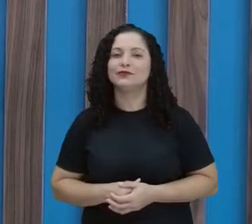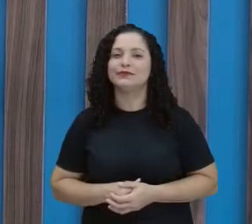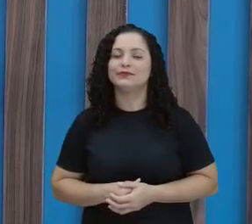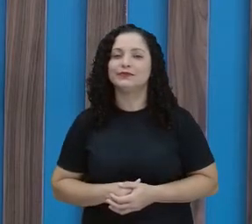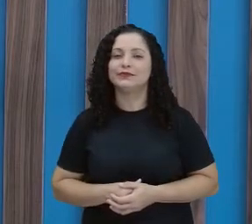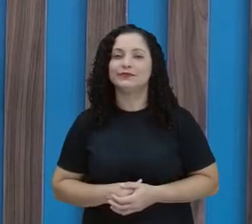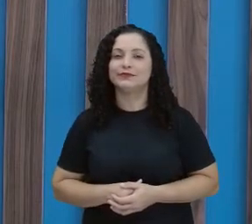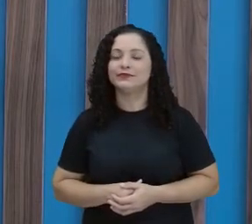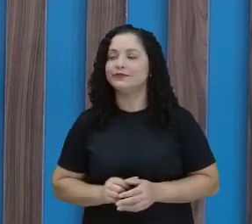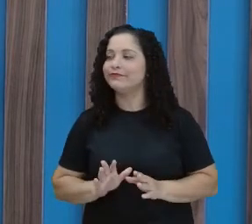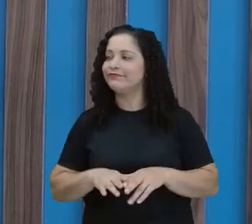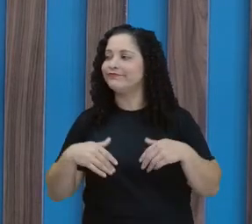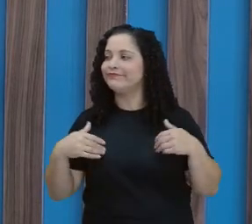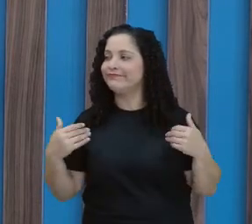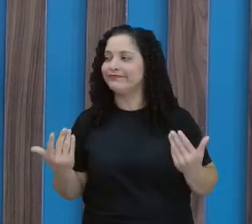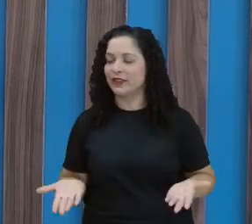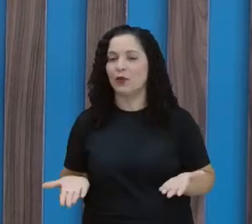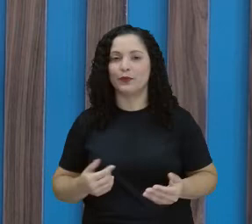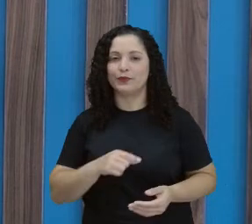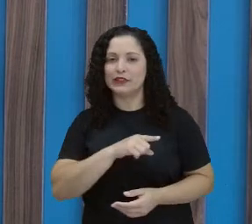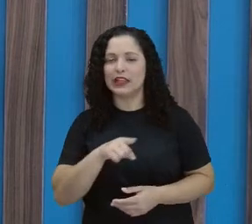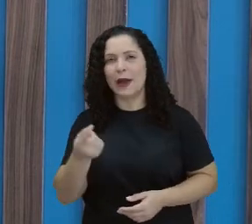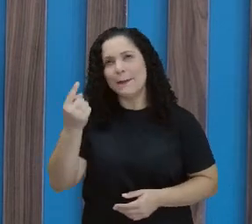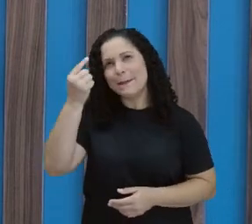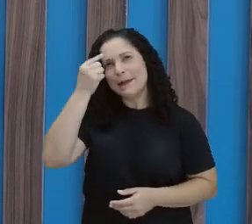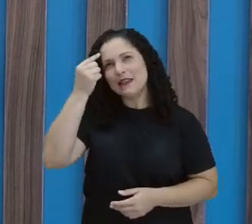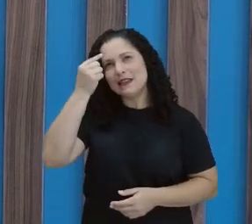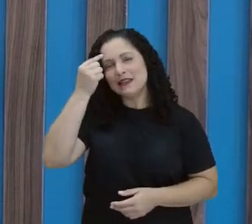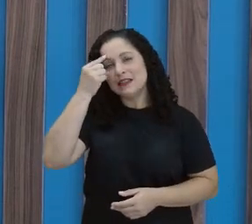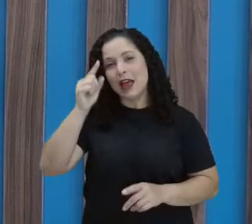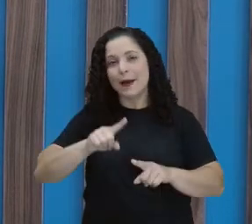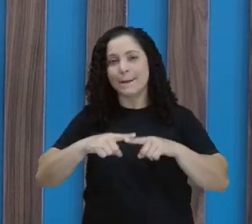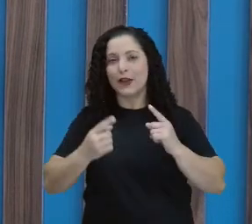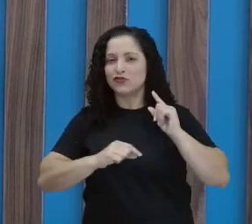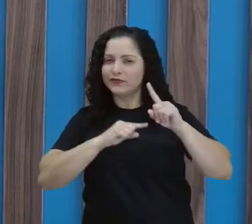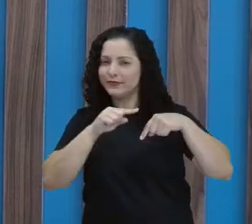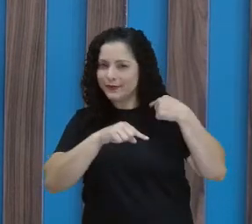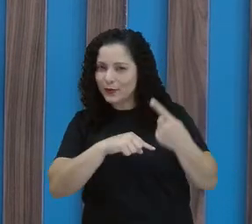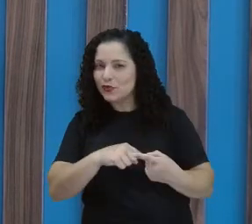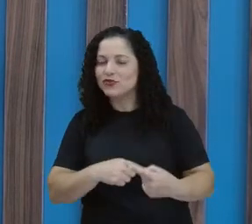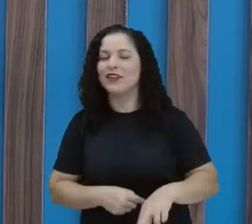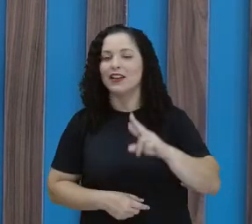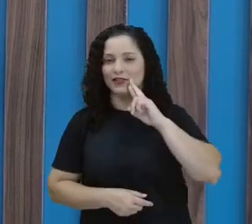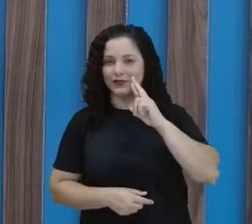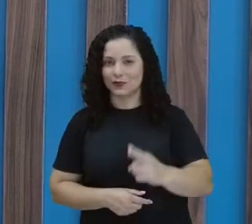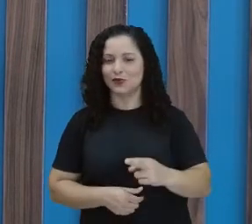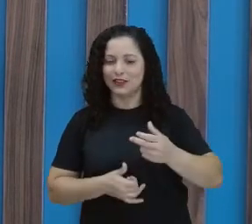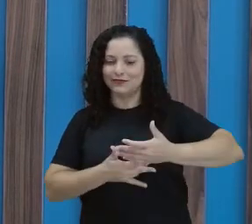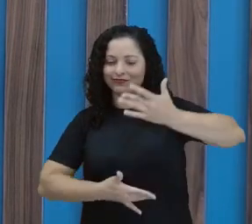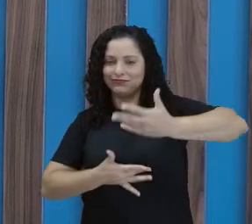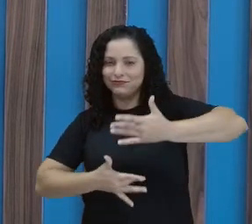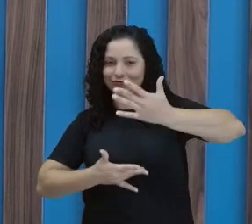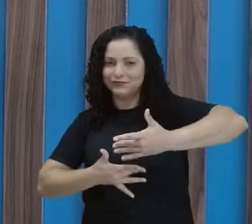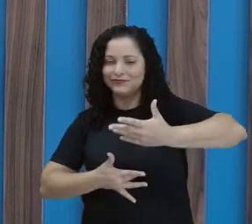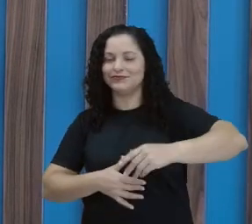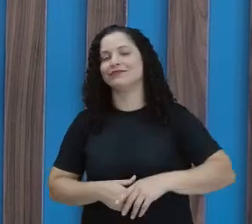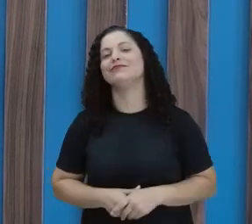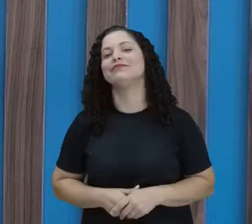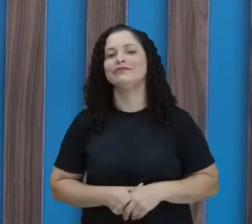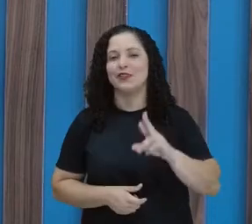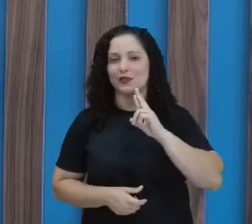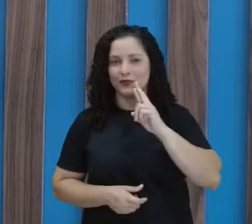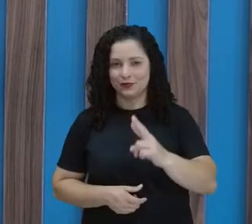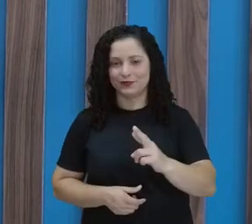Então, professora, eles ainda estão refletindo a respeito. Mas, logo, logo, eles devem aparecer aqui com algum comentário. Aí, eu